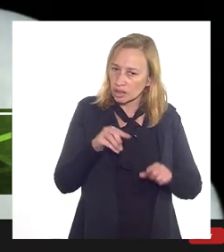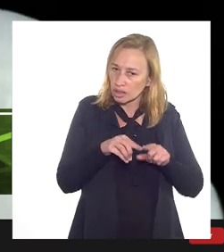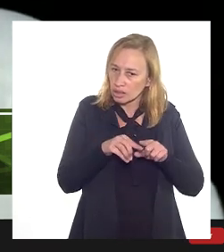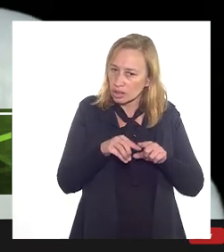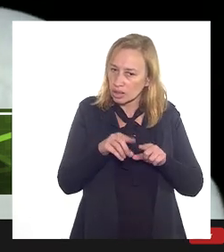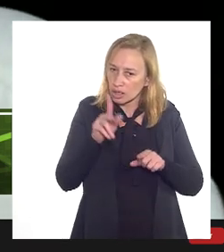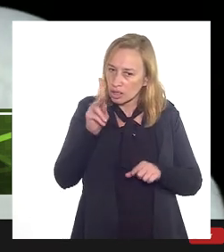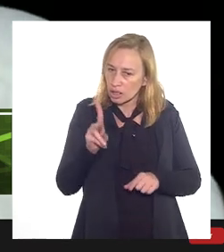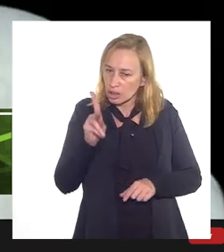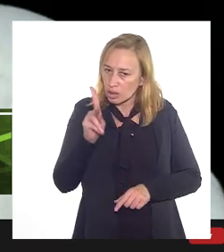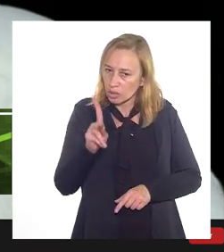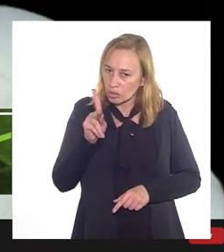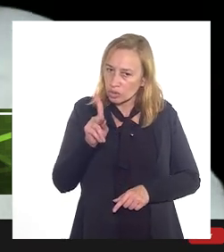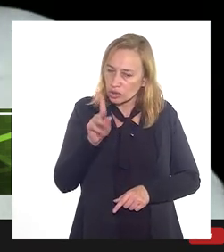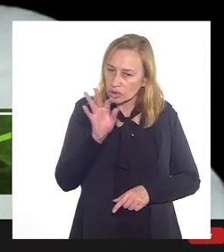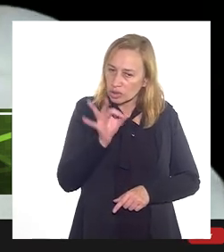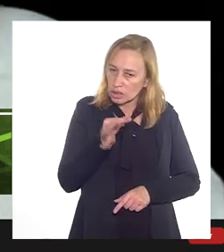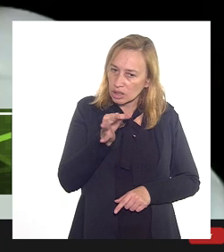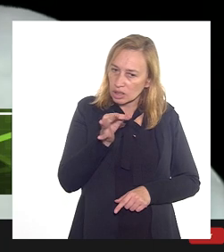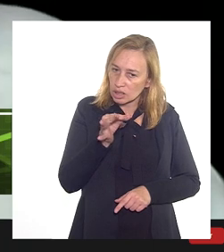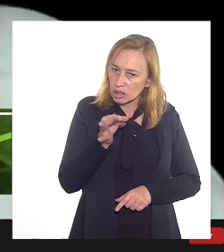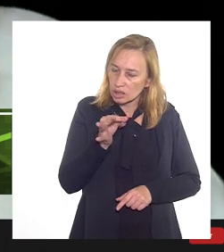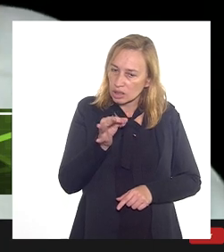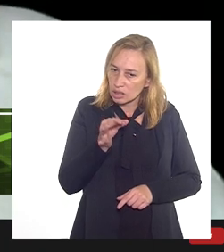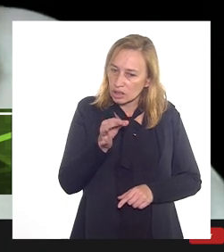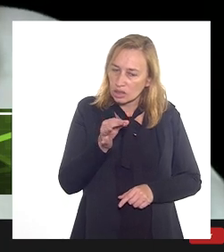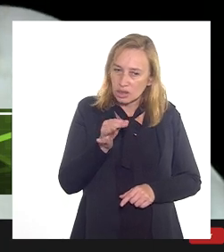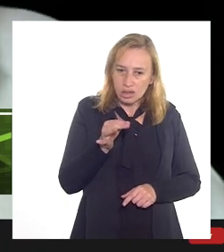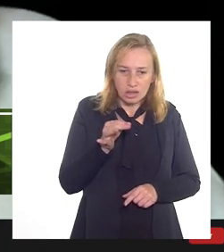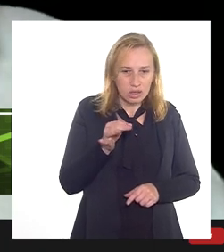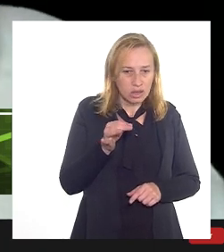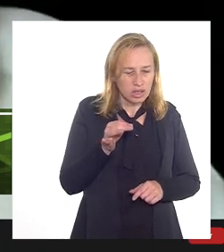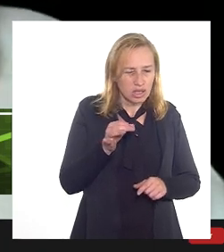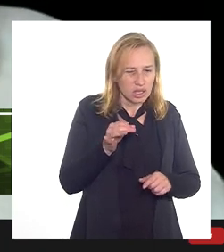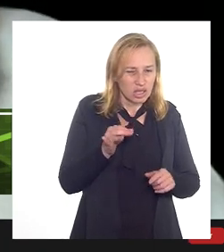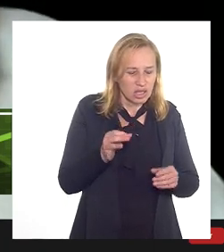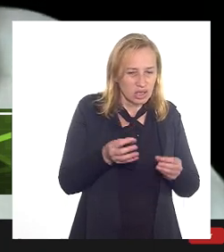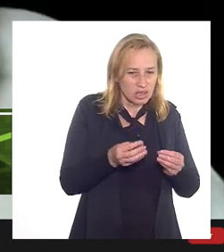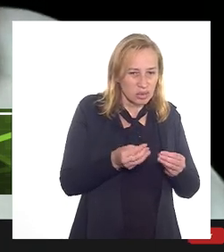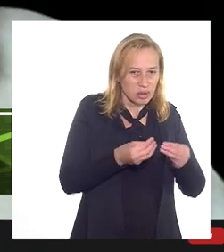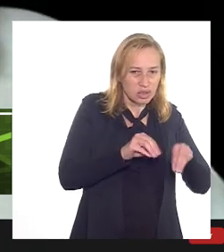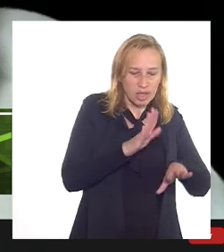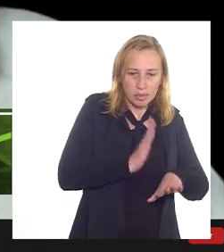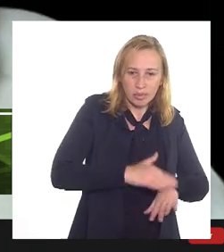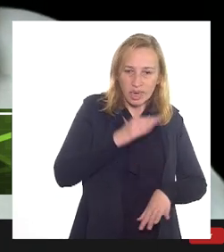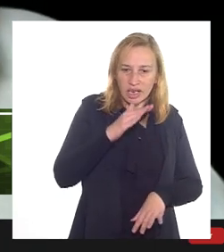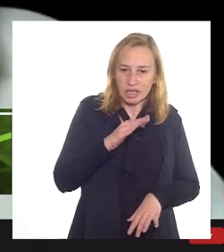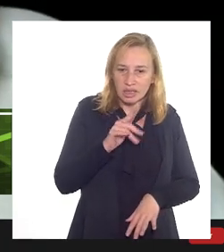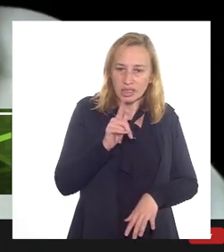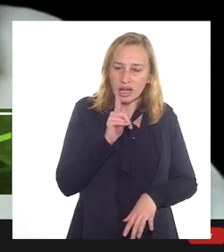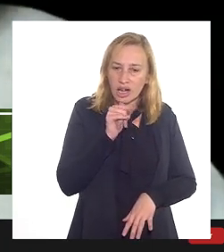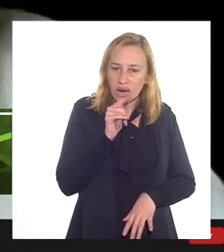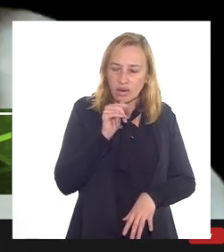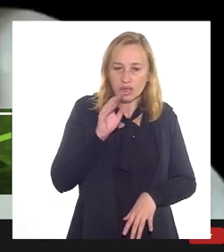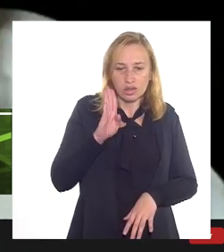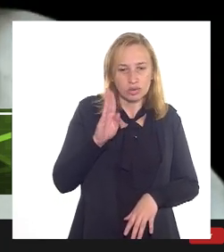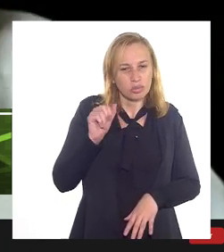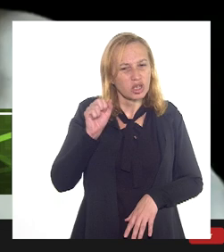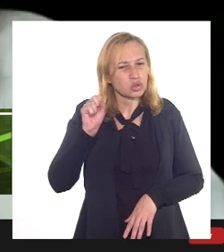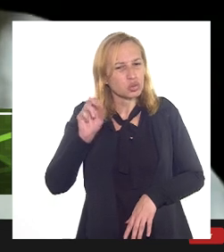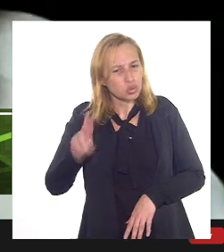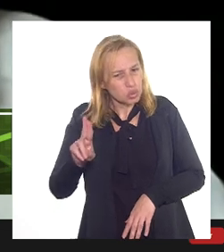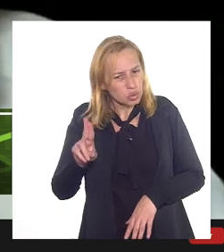pelo menos, e sacrificar mais o Guandu onde vem a água de milhões de pessoas do Rio de Janeiro. Isso me